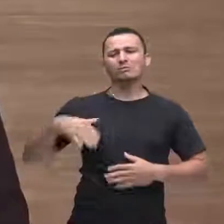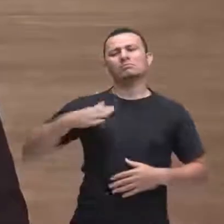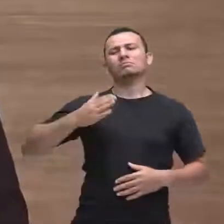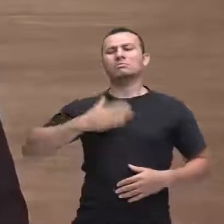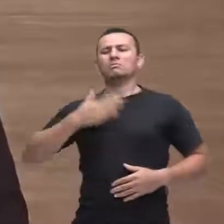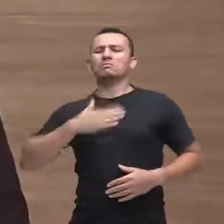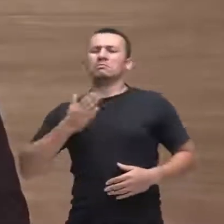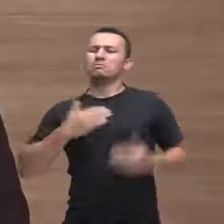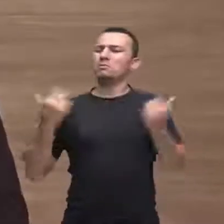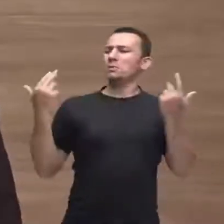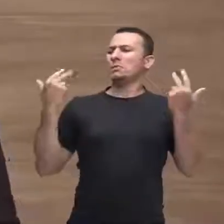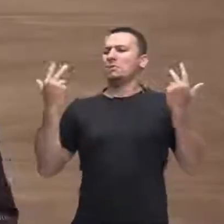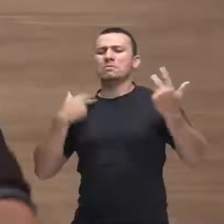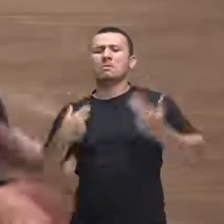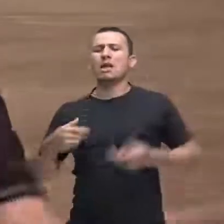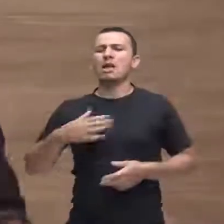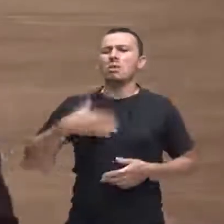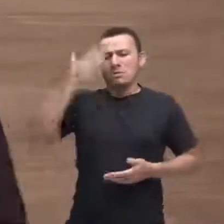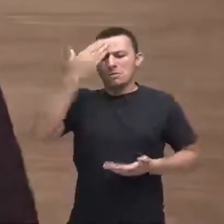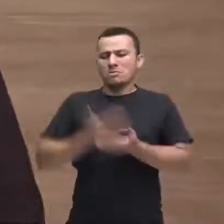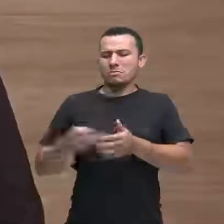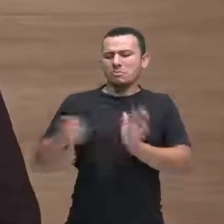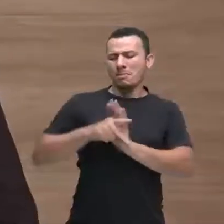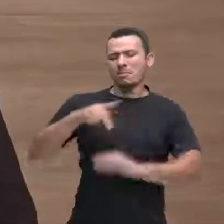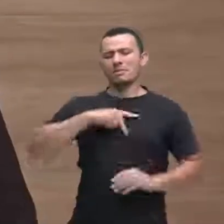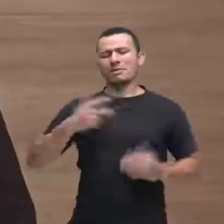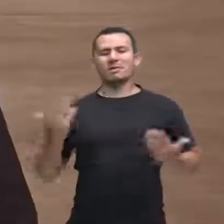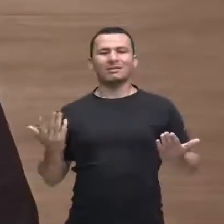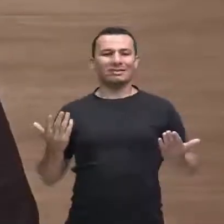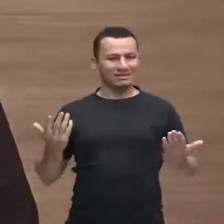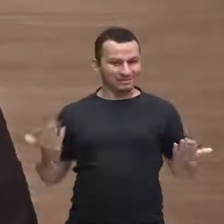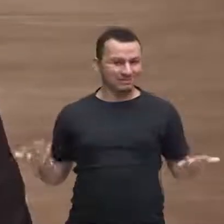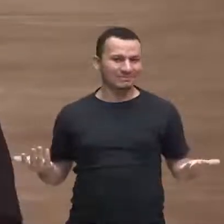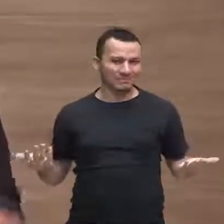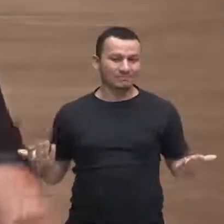da verdade, o dono da razão. E isso